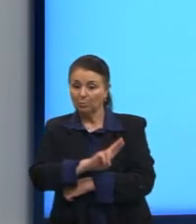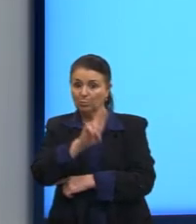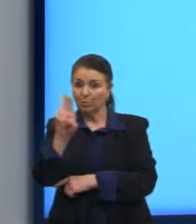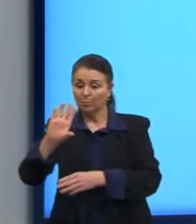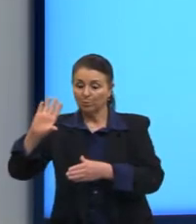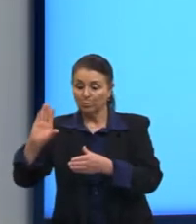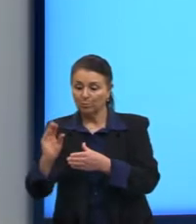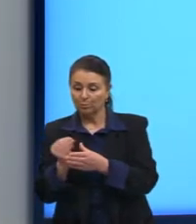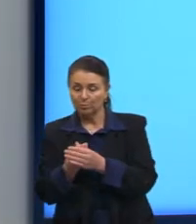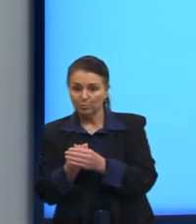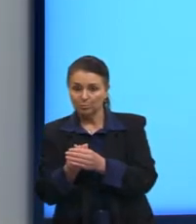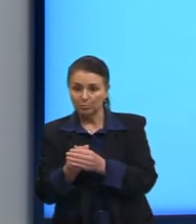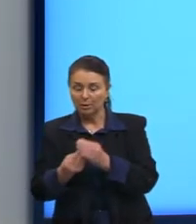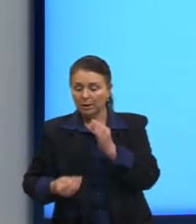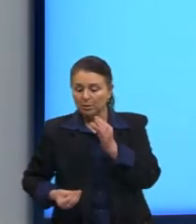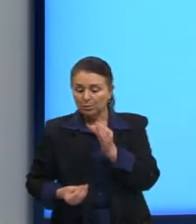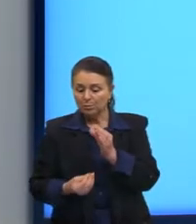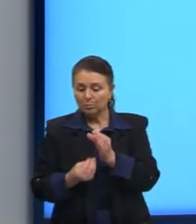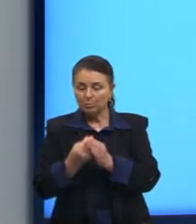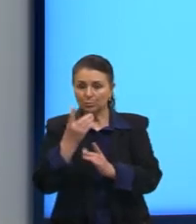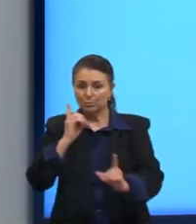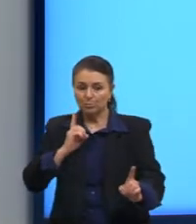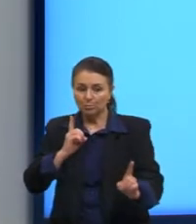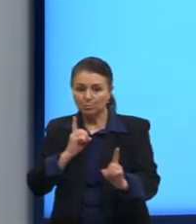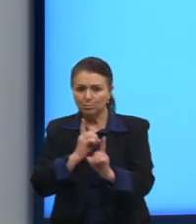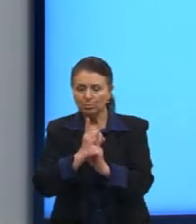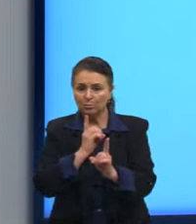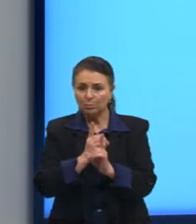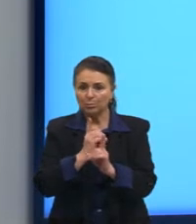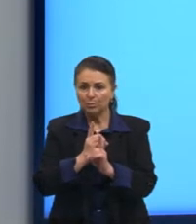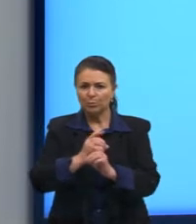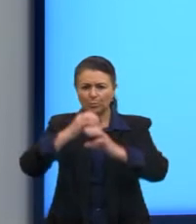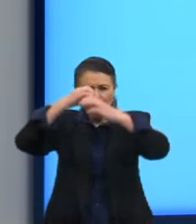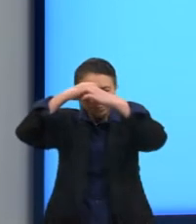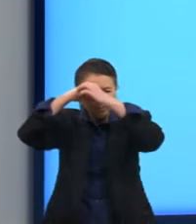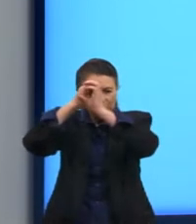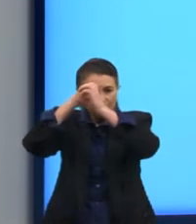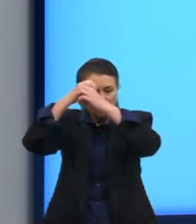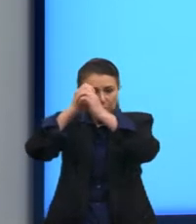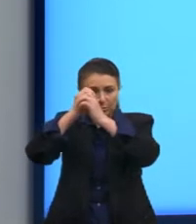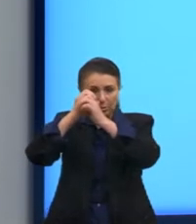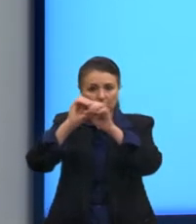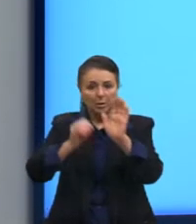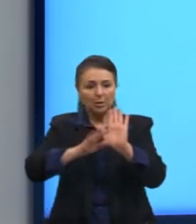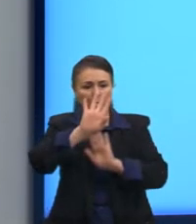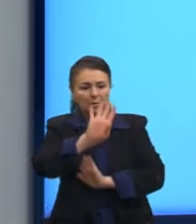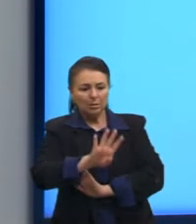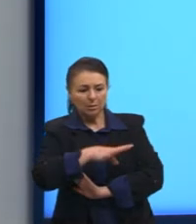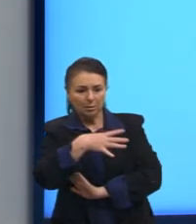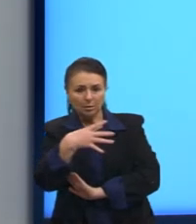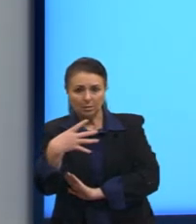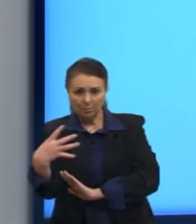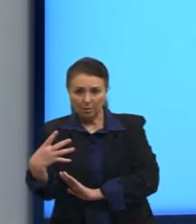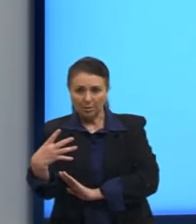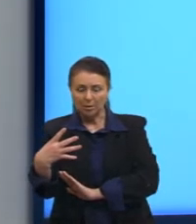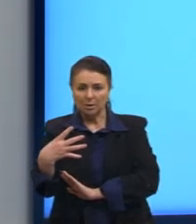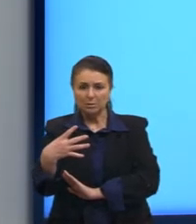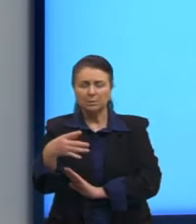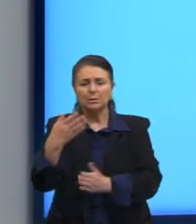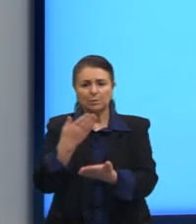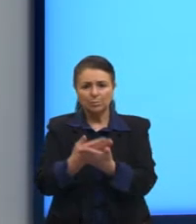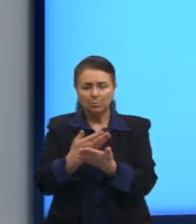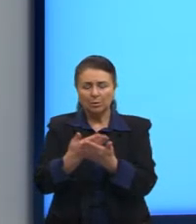surgiu justamente, né? Com o descobrimento ali, o telescópio, as tabelas trigonométricas que nós vimos, essa